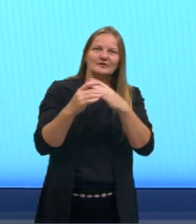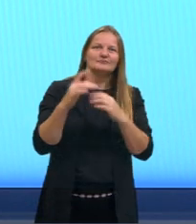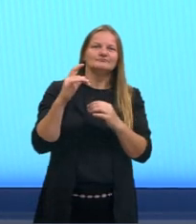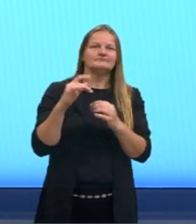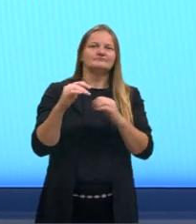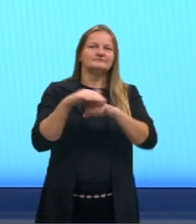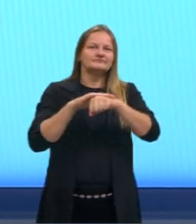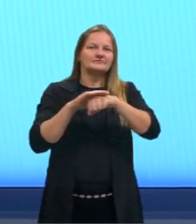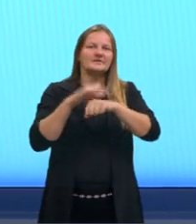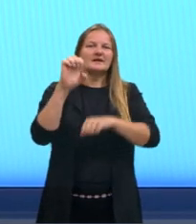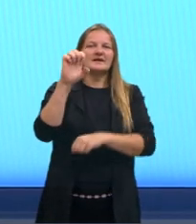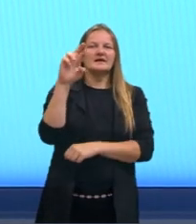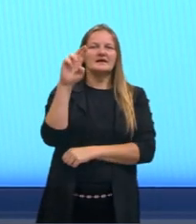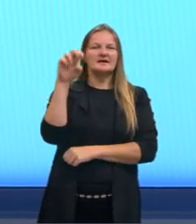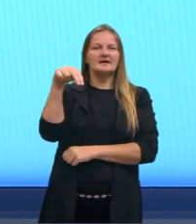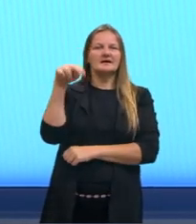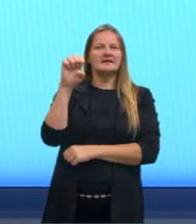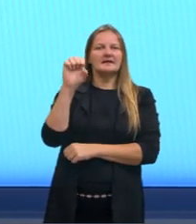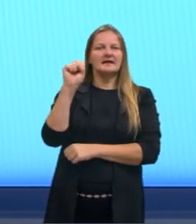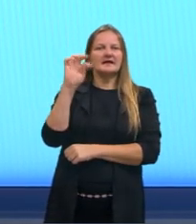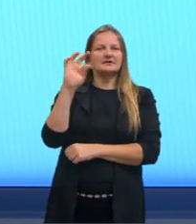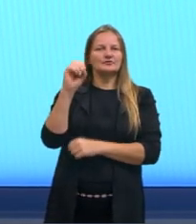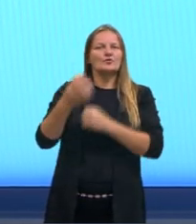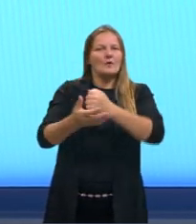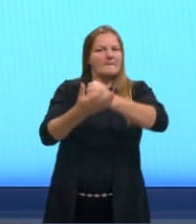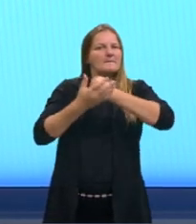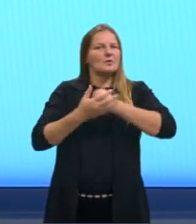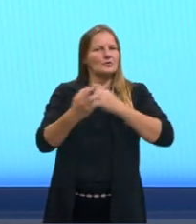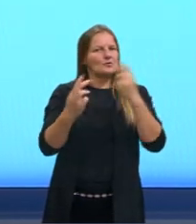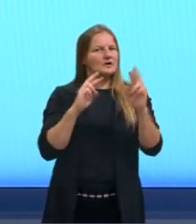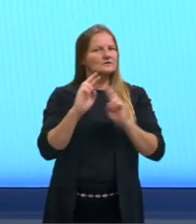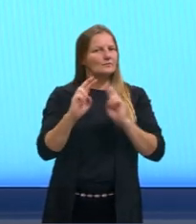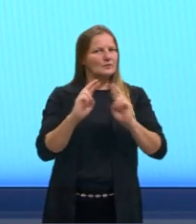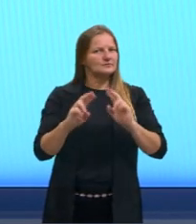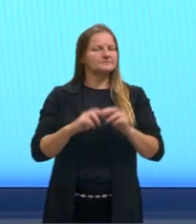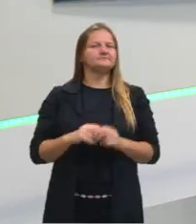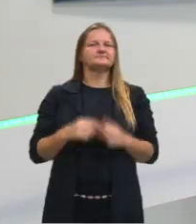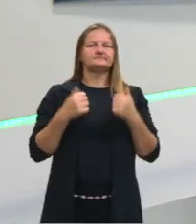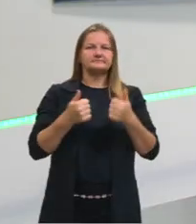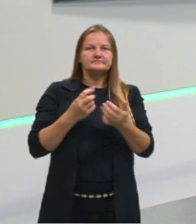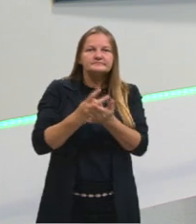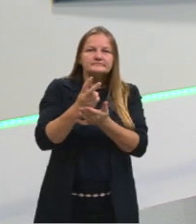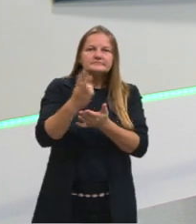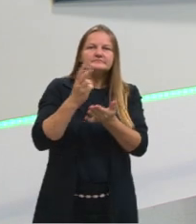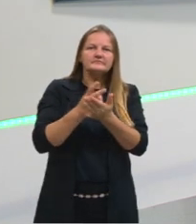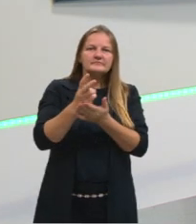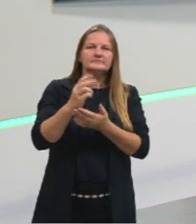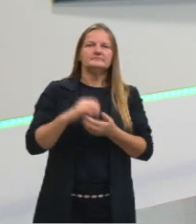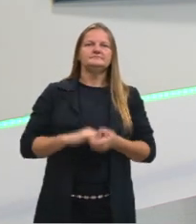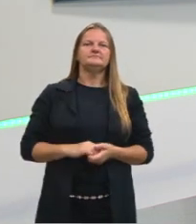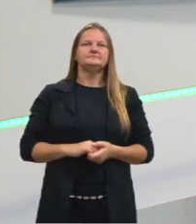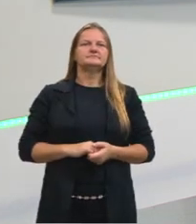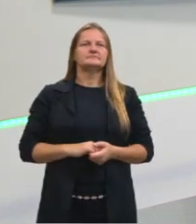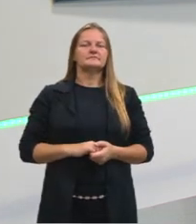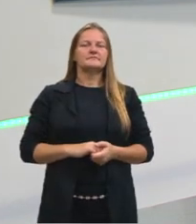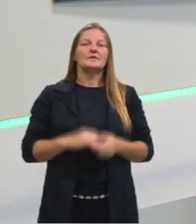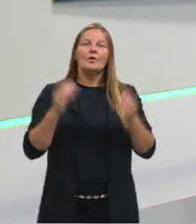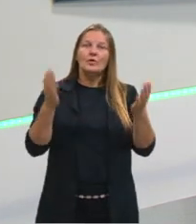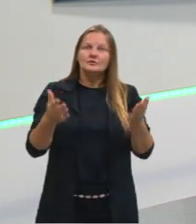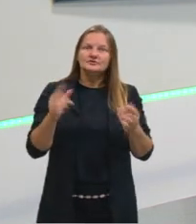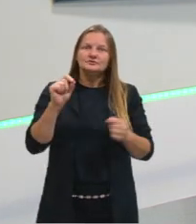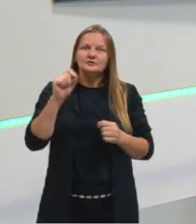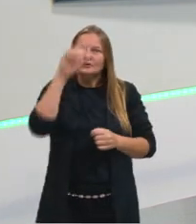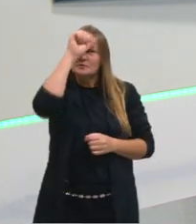professor Ernesto sempre que me ajuda, me dá o apoio aí, certo, gurizada? Vamos lá, dando continuidade, então, o nós vamos ver hoje?